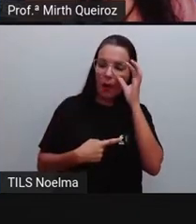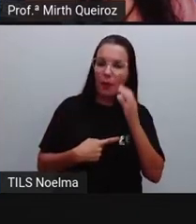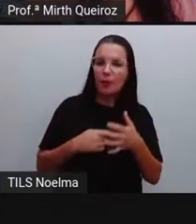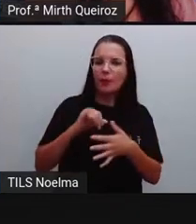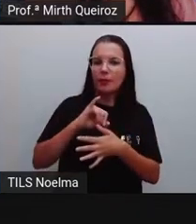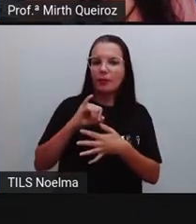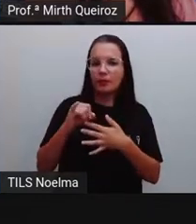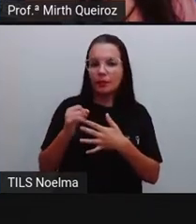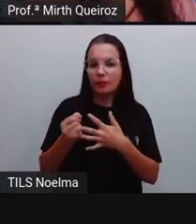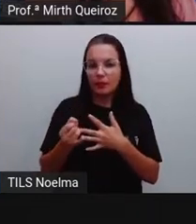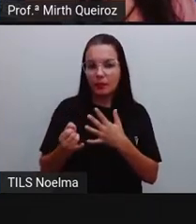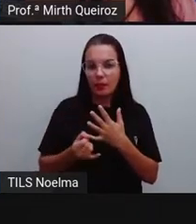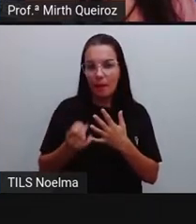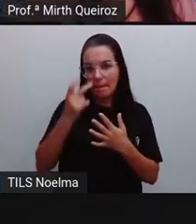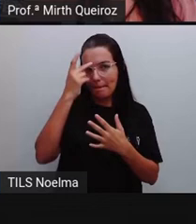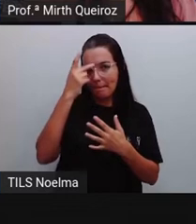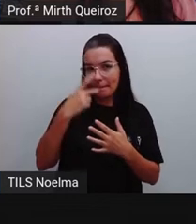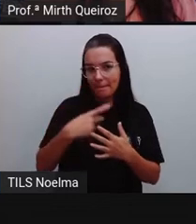social, né?